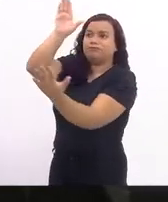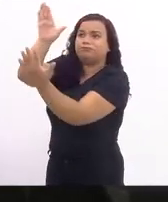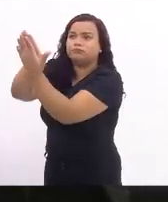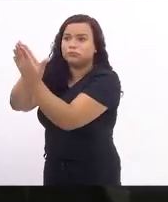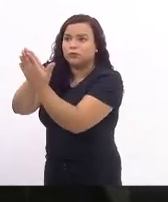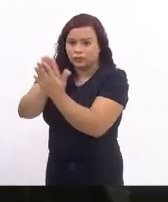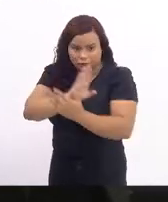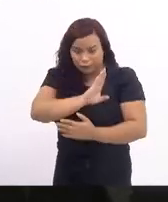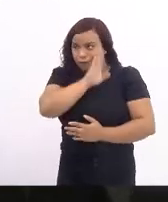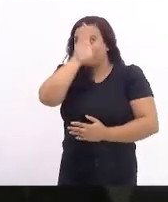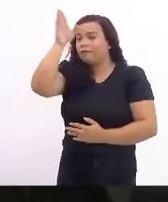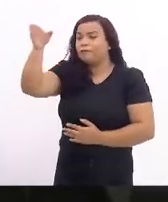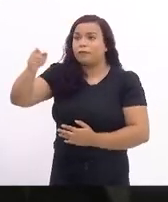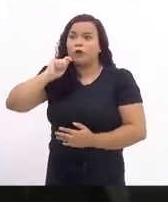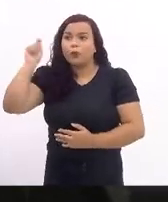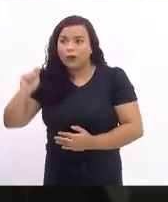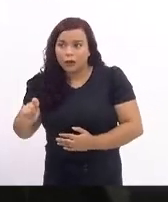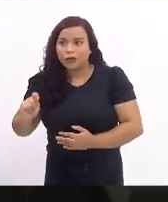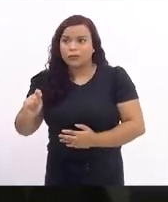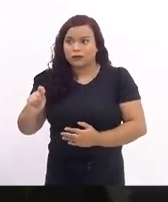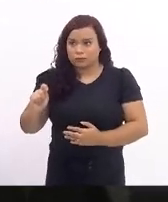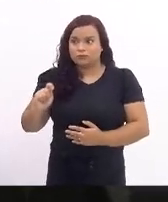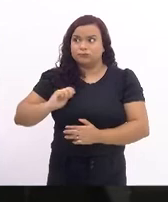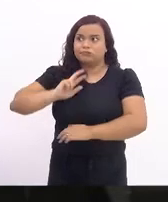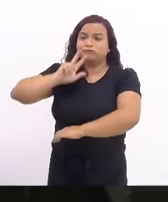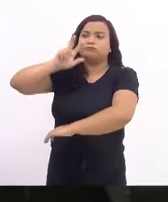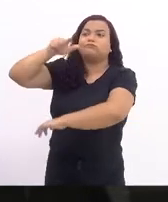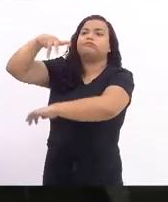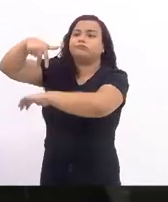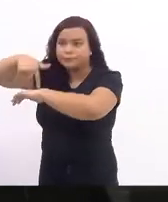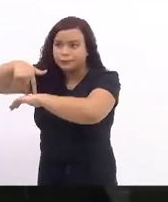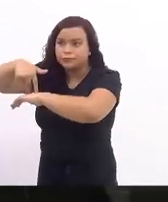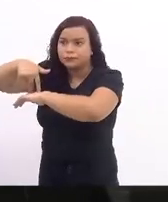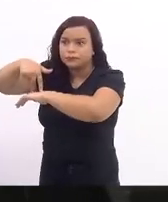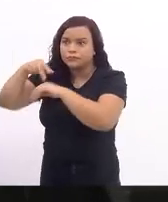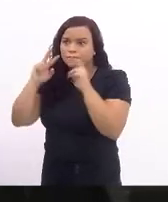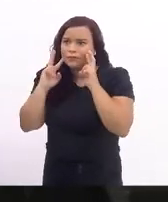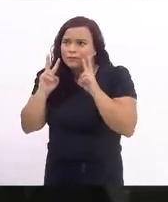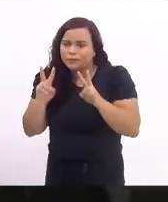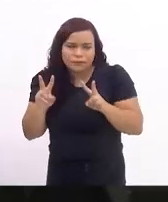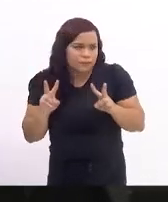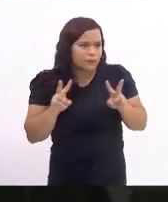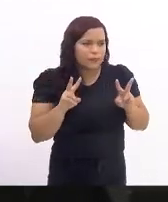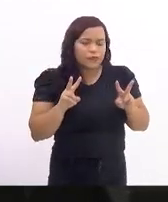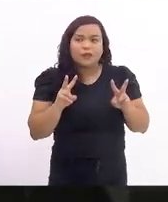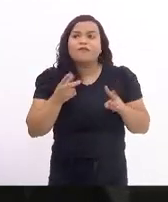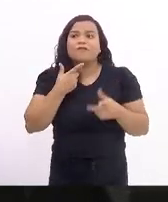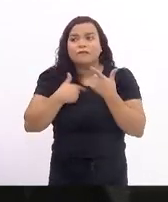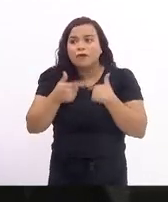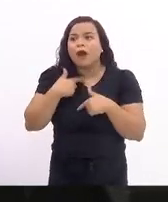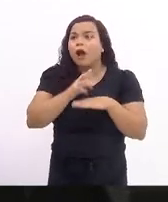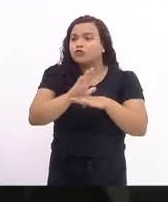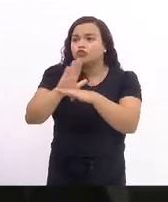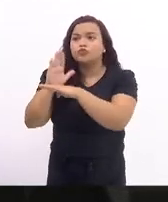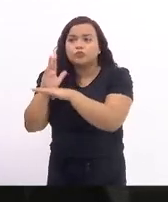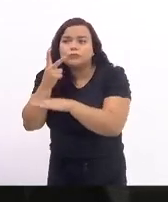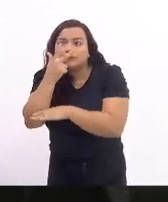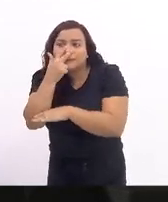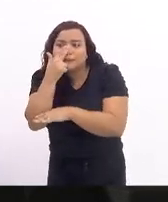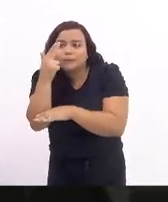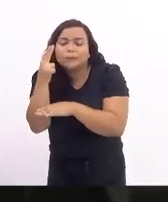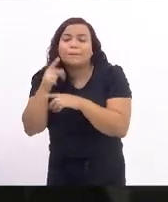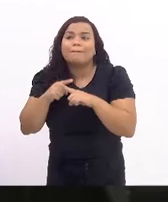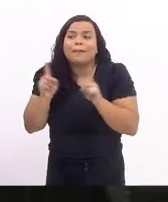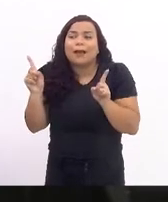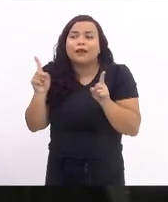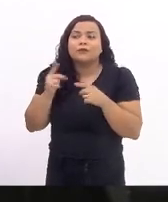Ucrânia, com o intuito em tese de ajudar, como, na verdade, era de